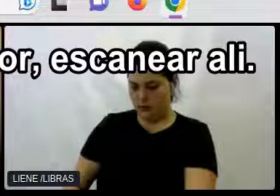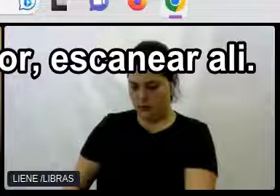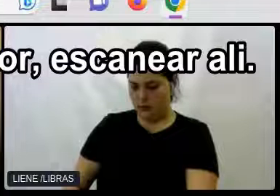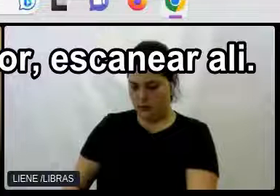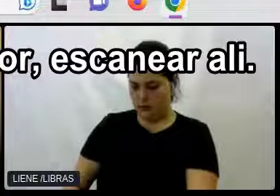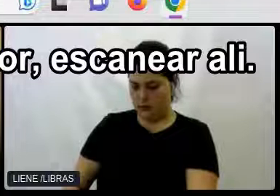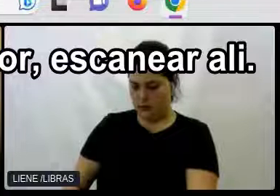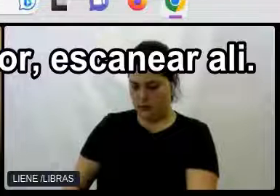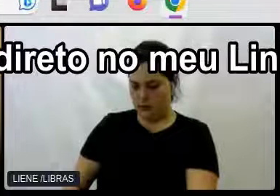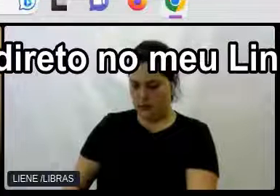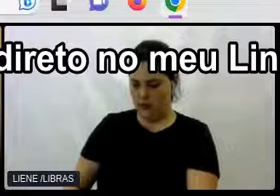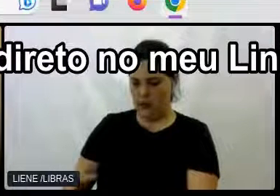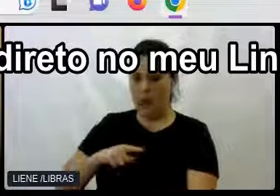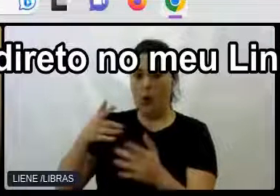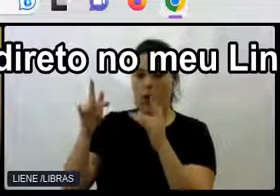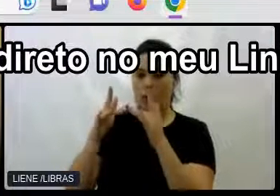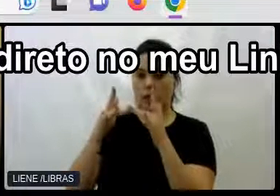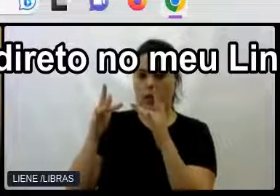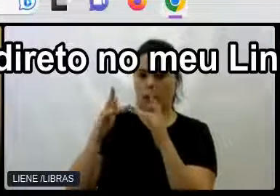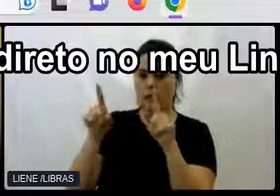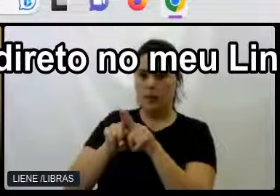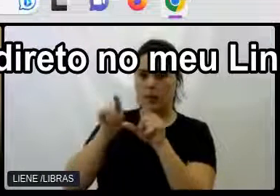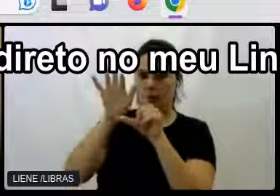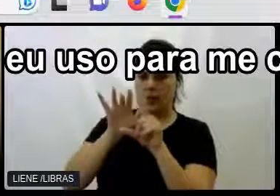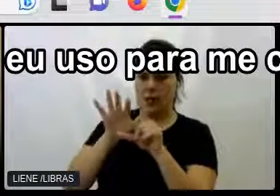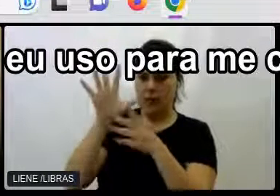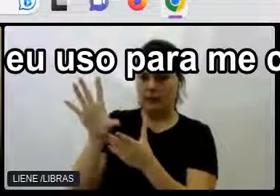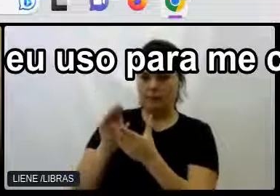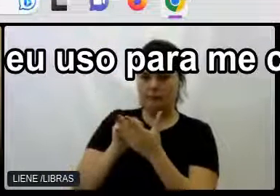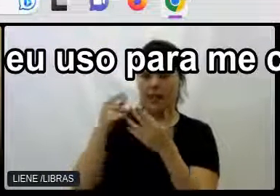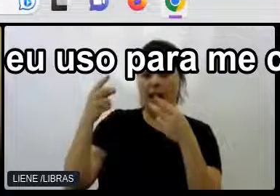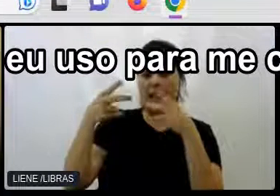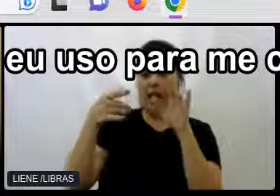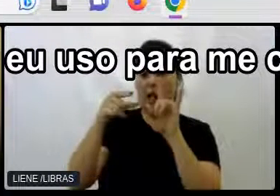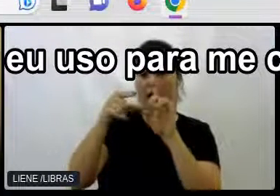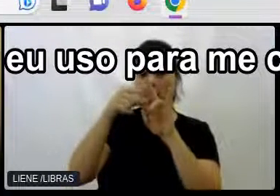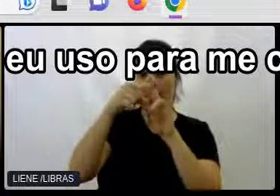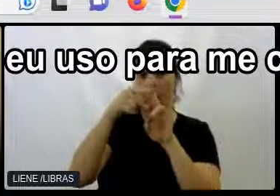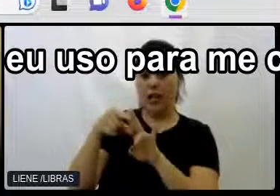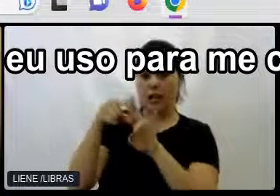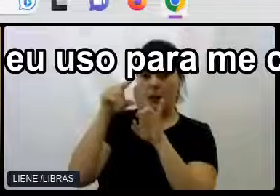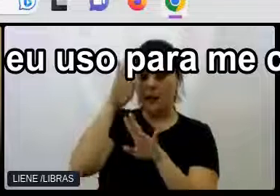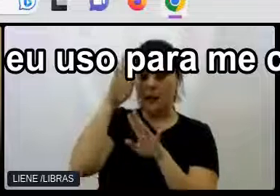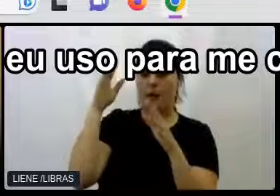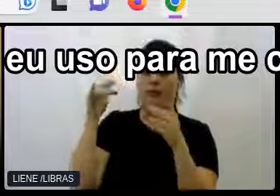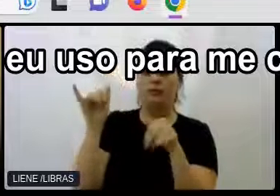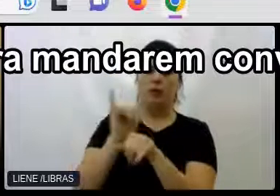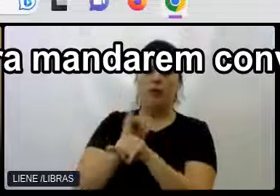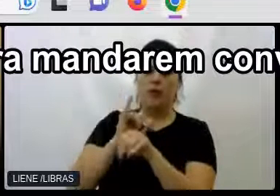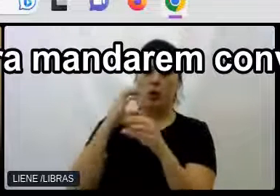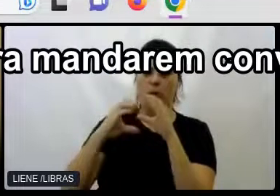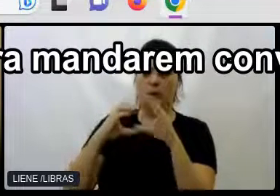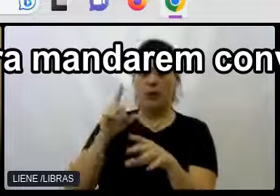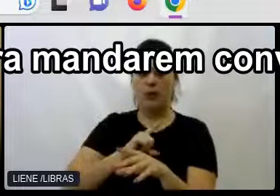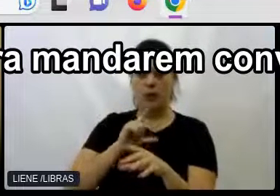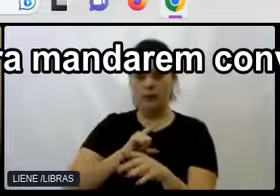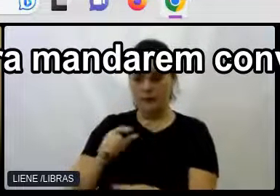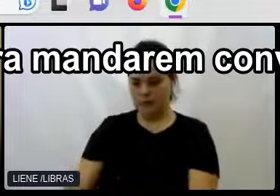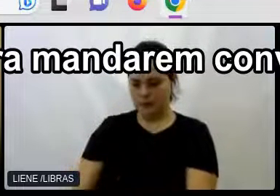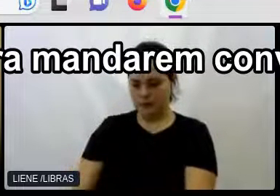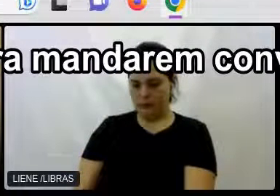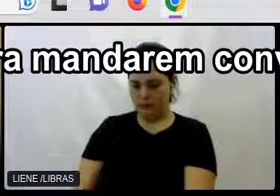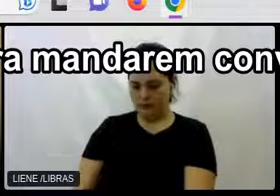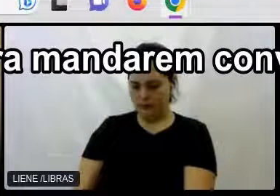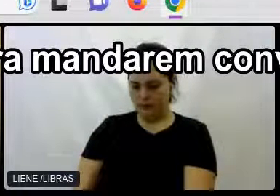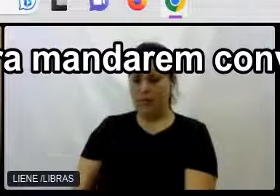Escanear Ali Esse contato Ele vai abrir direto No meu LinkedIn Que é o principal canal Que eu uso Para me comunicar Então fiquem bem à